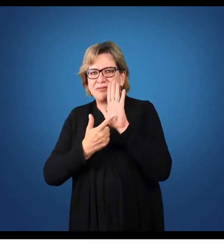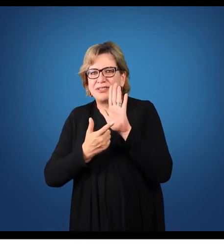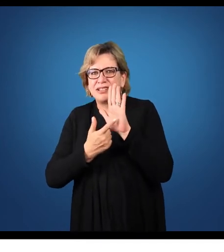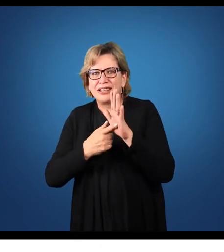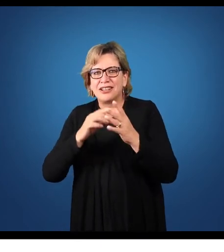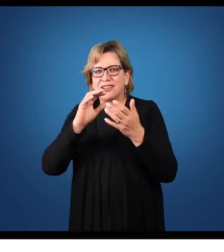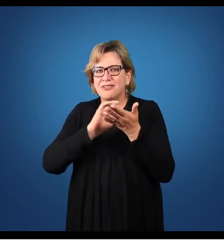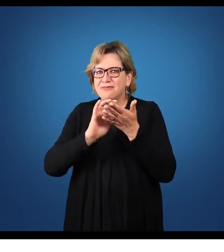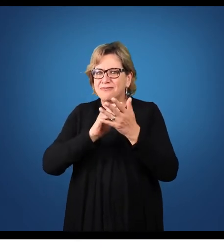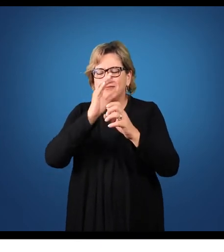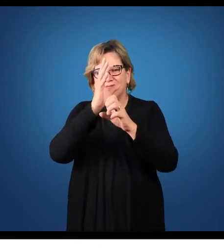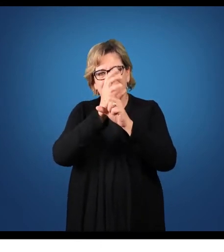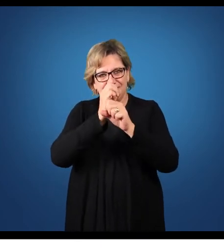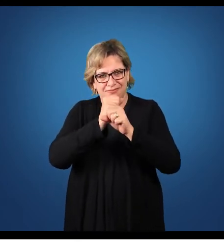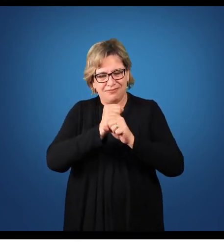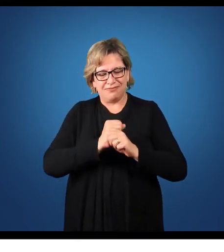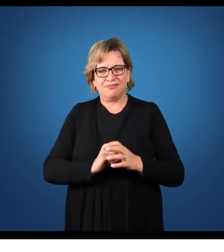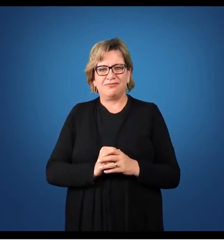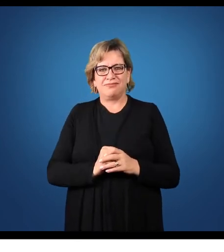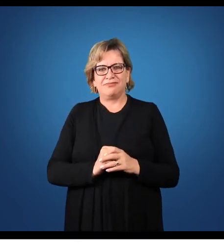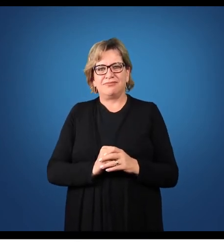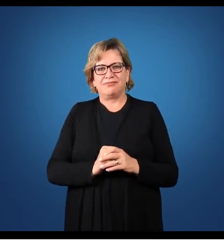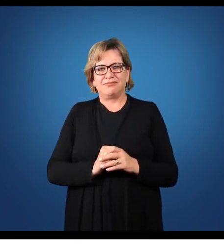analisando as demonstrações contábeis.